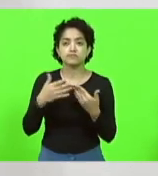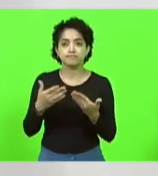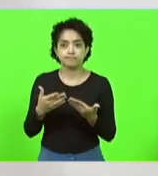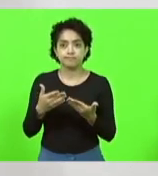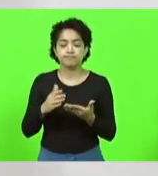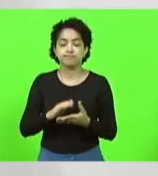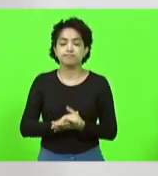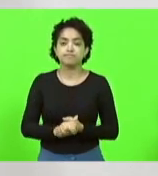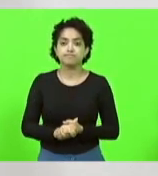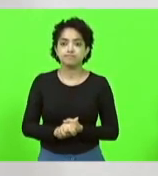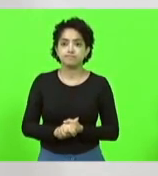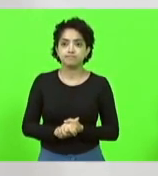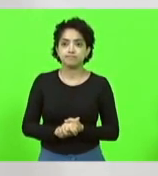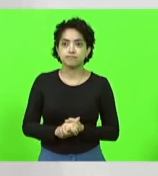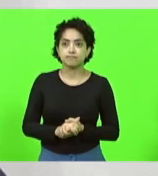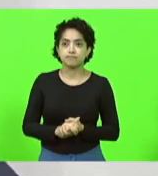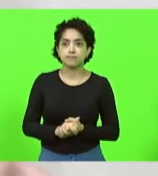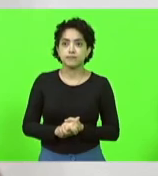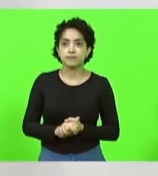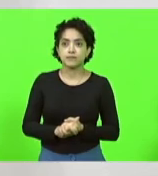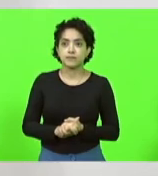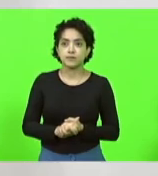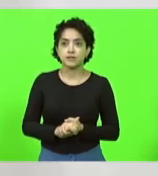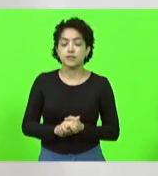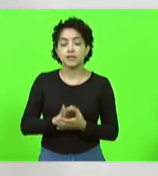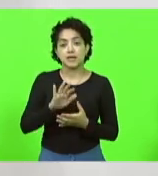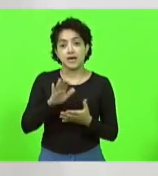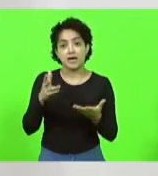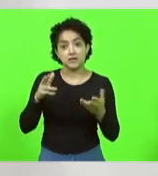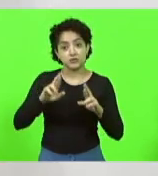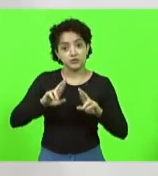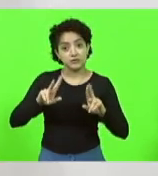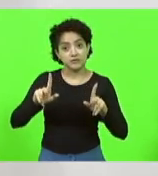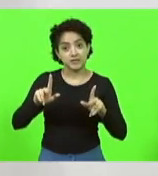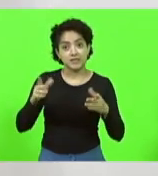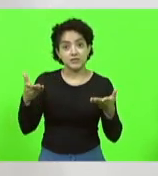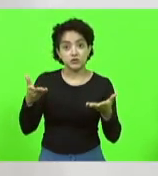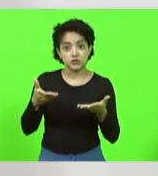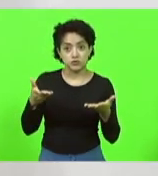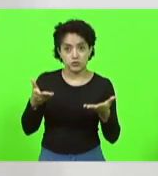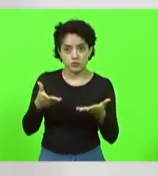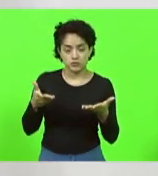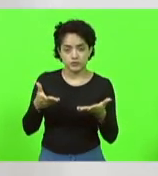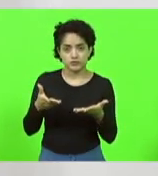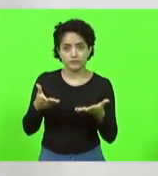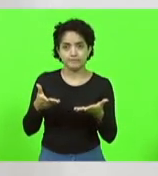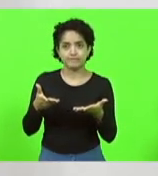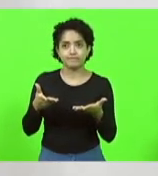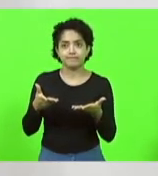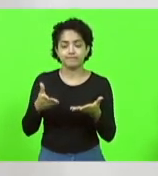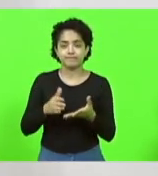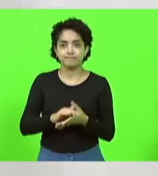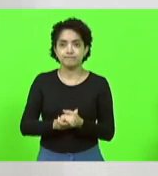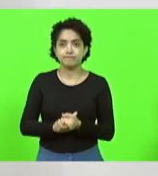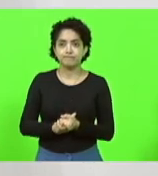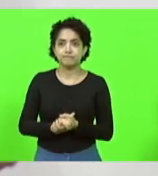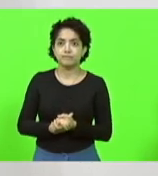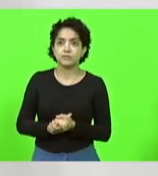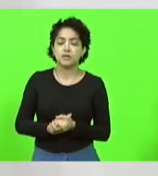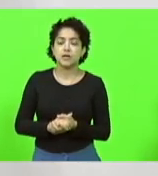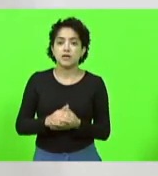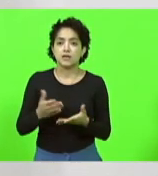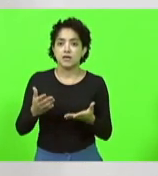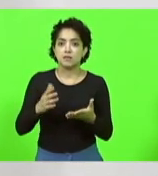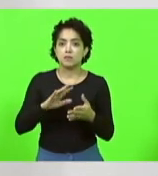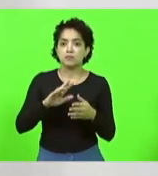recurso extra. Bem diferente do dia de hoje, em que pese toda a pandemia